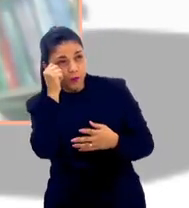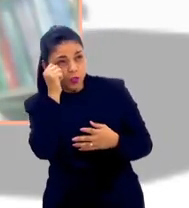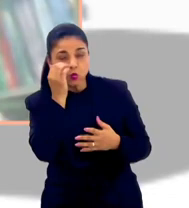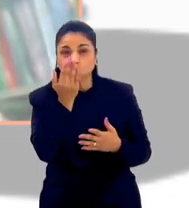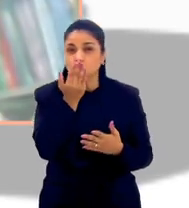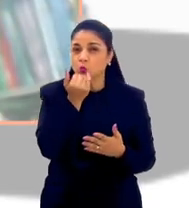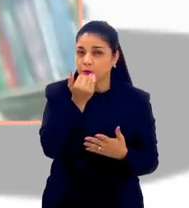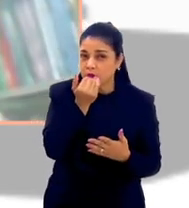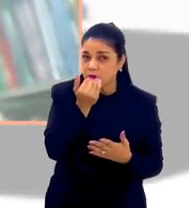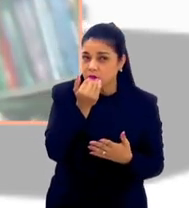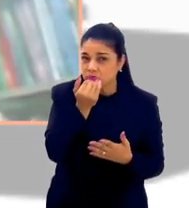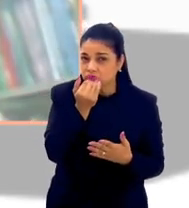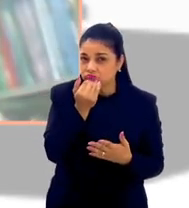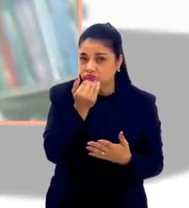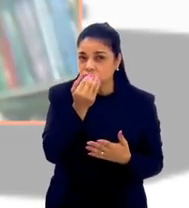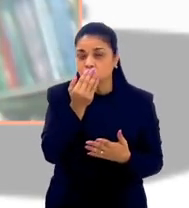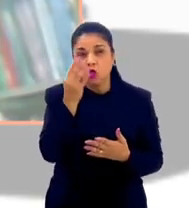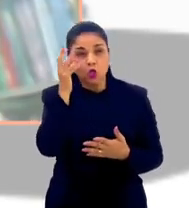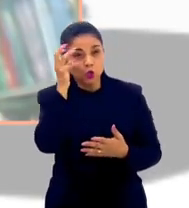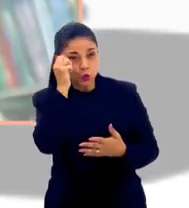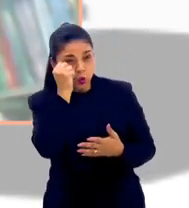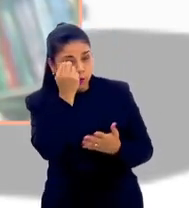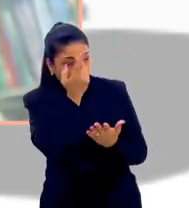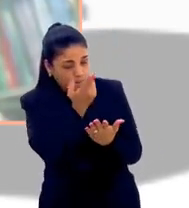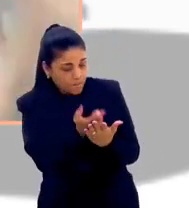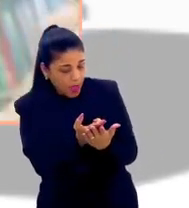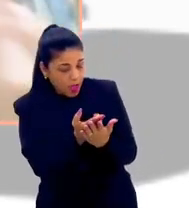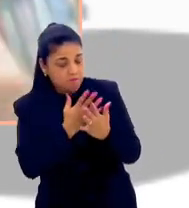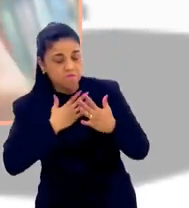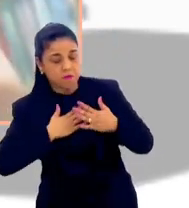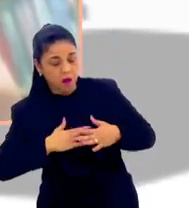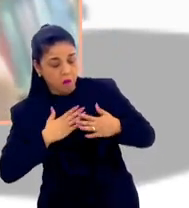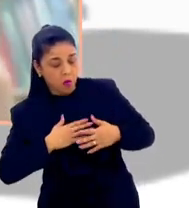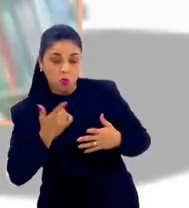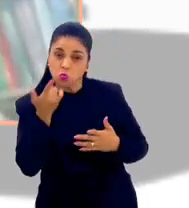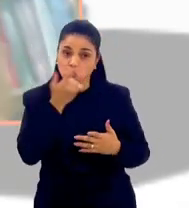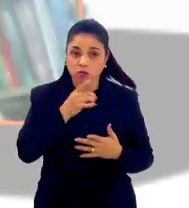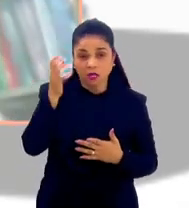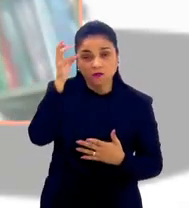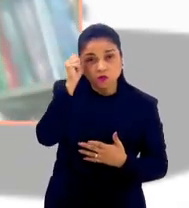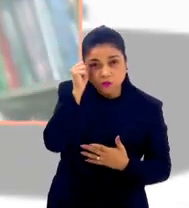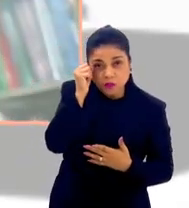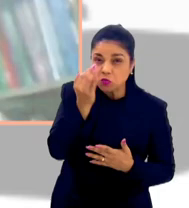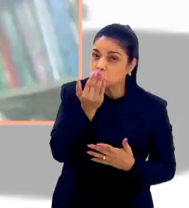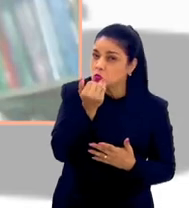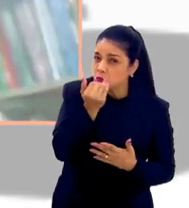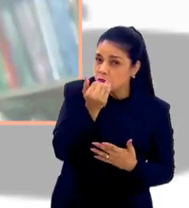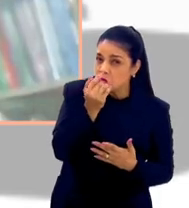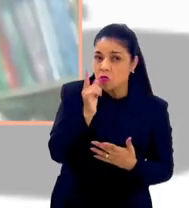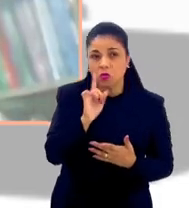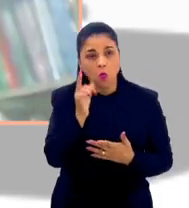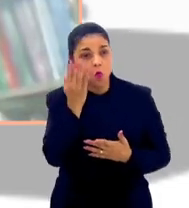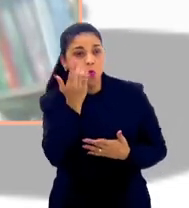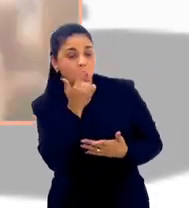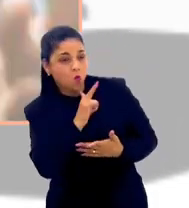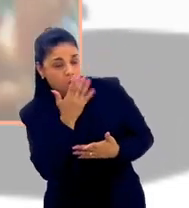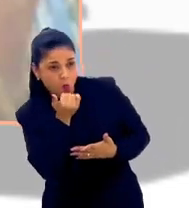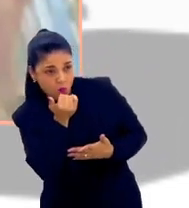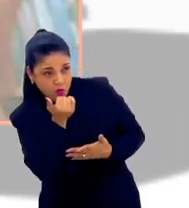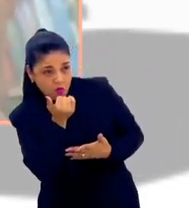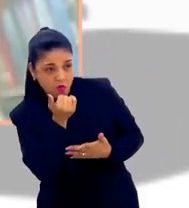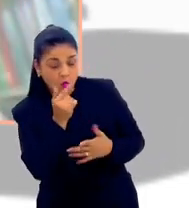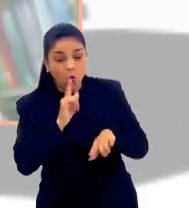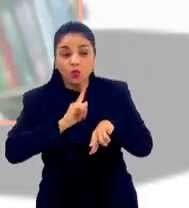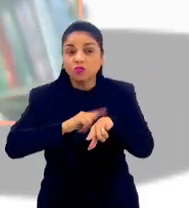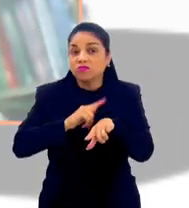nutrição. Será que essa pessoa dorme para repousar ou ela nem consegue dormir? Consegue comer? O tempo dela, será que ela está